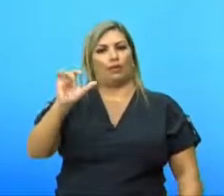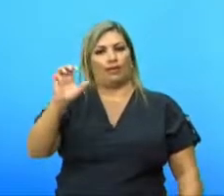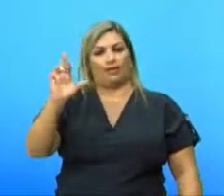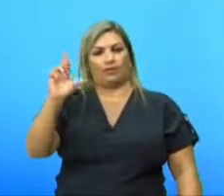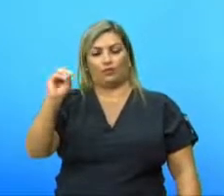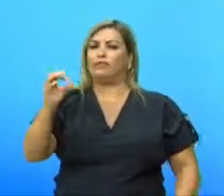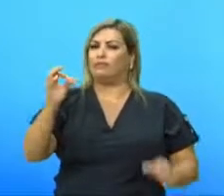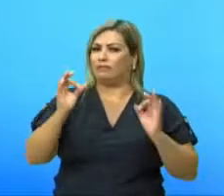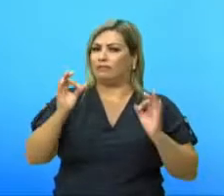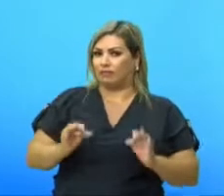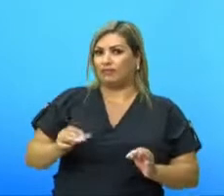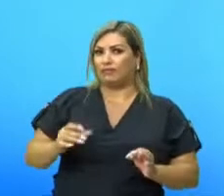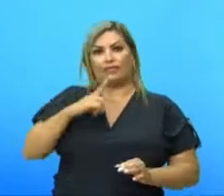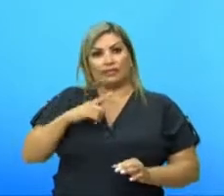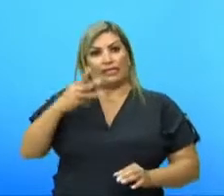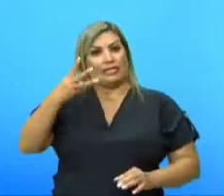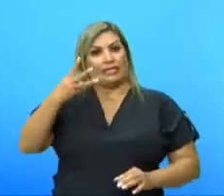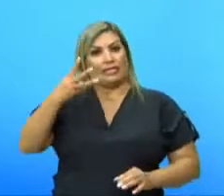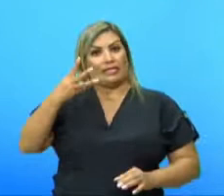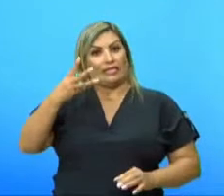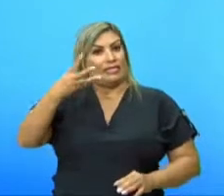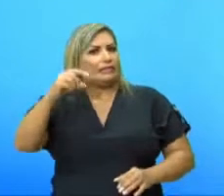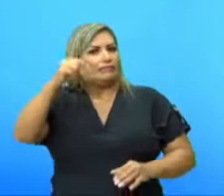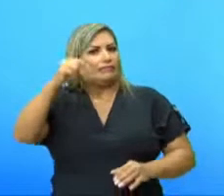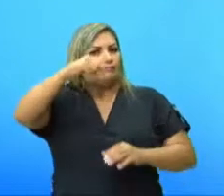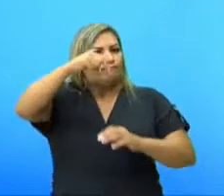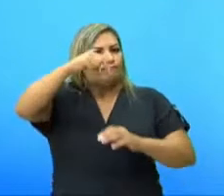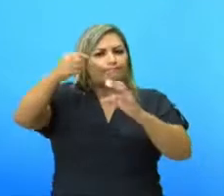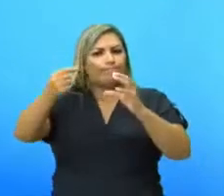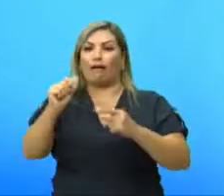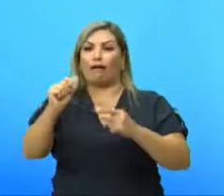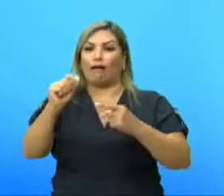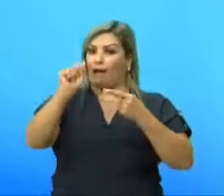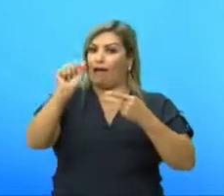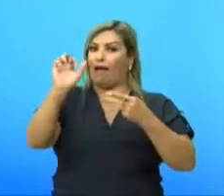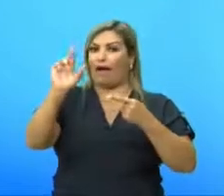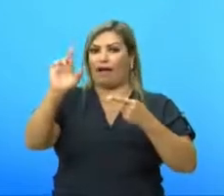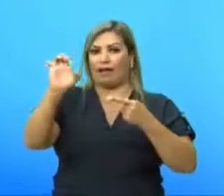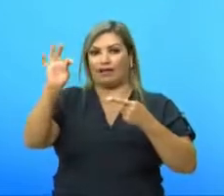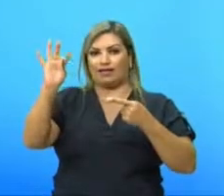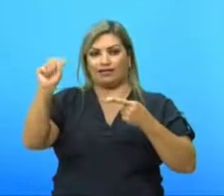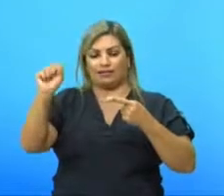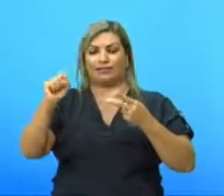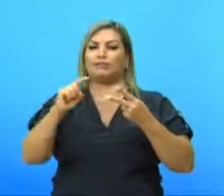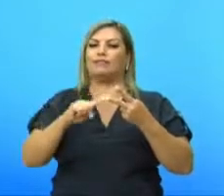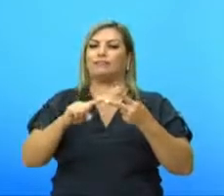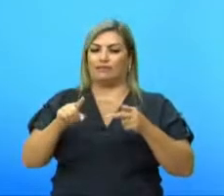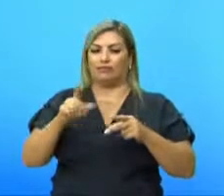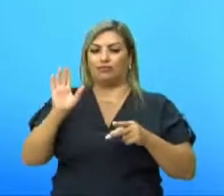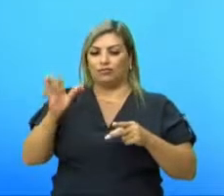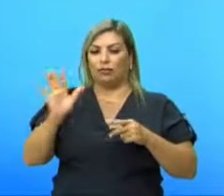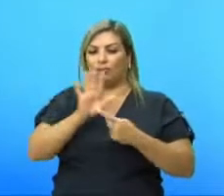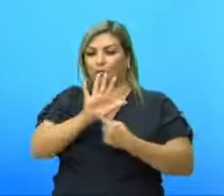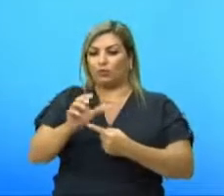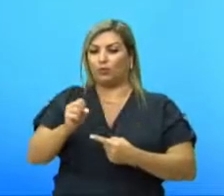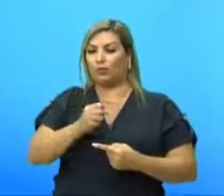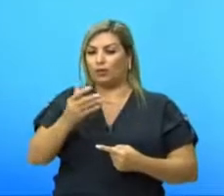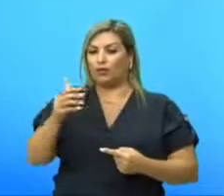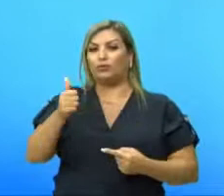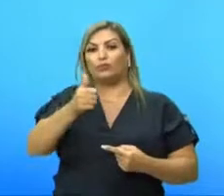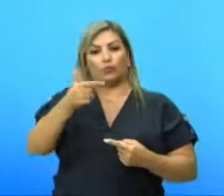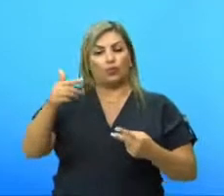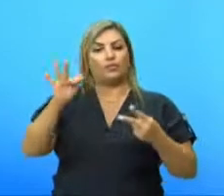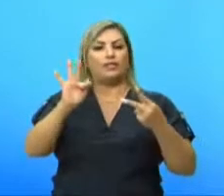regulares e que possui trinta arestas. Está vendo? Já deu a quantidade de faces lá. Quantas faces?